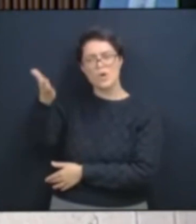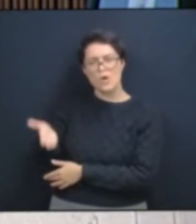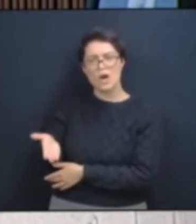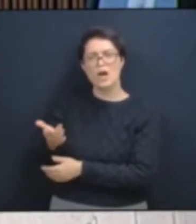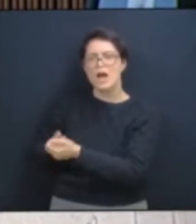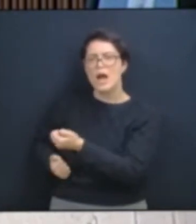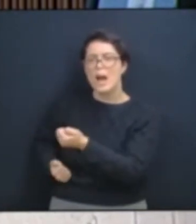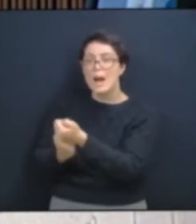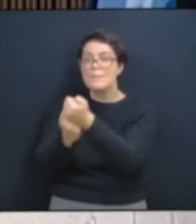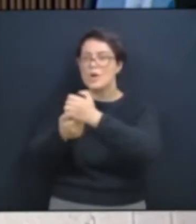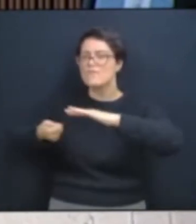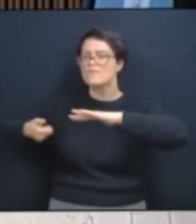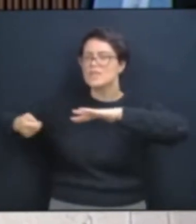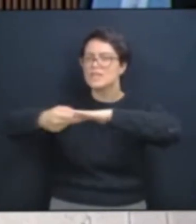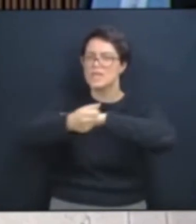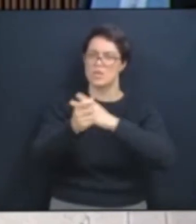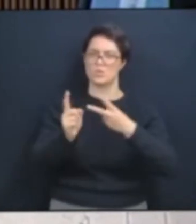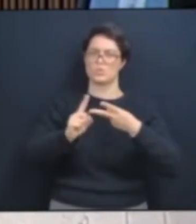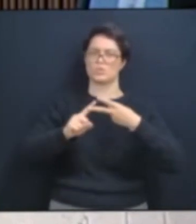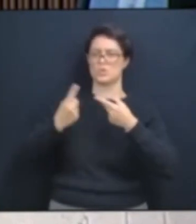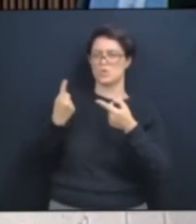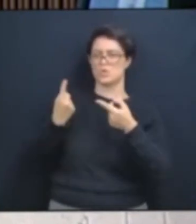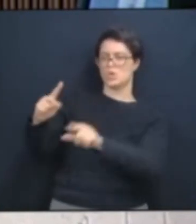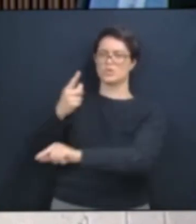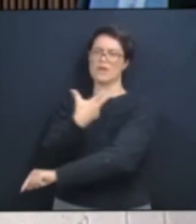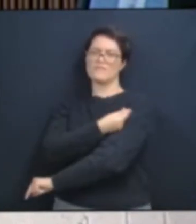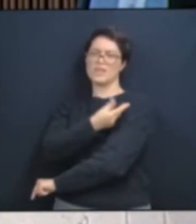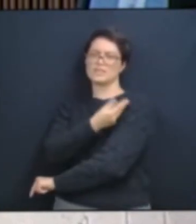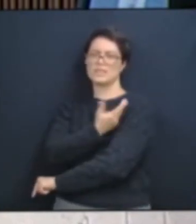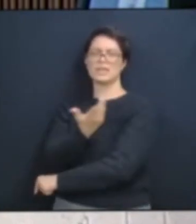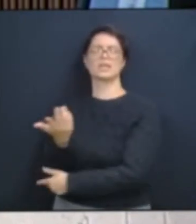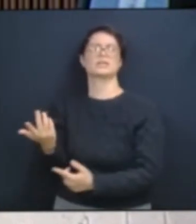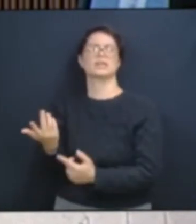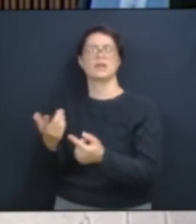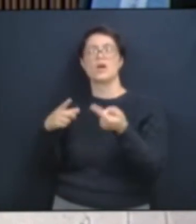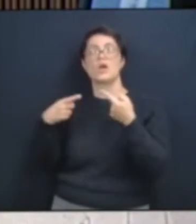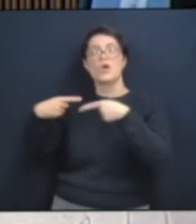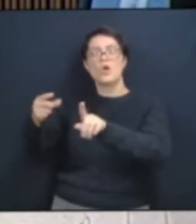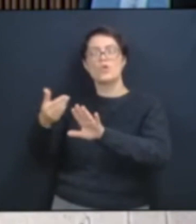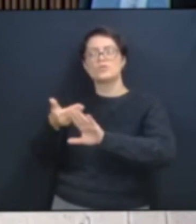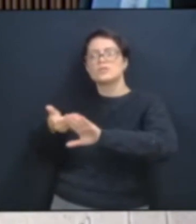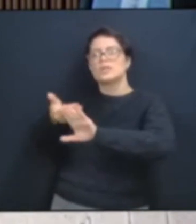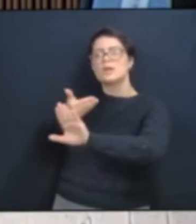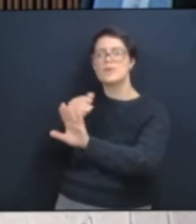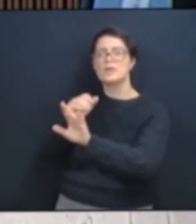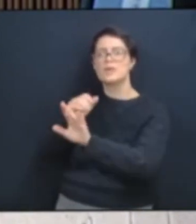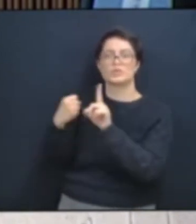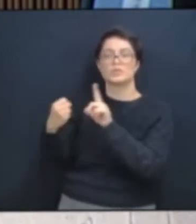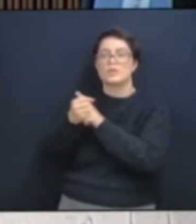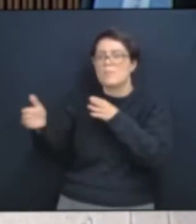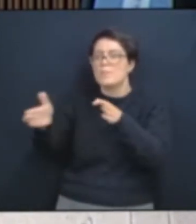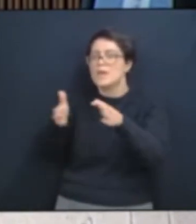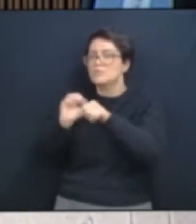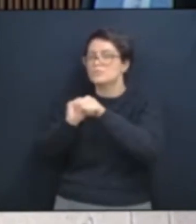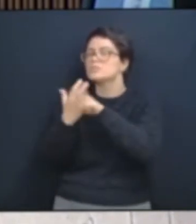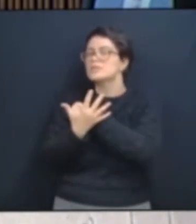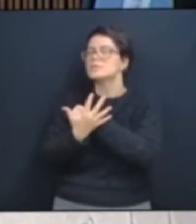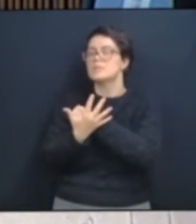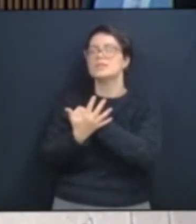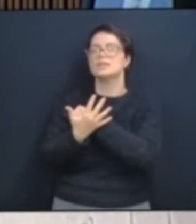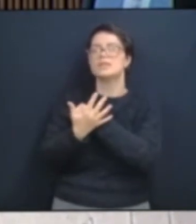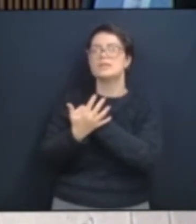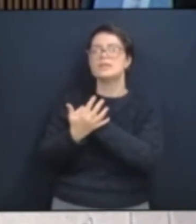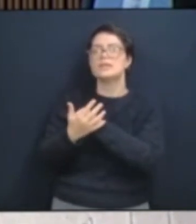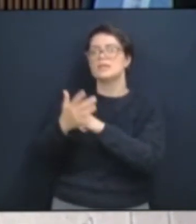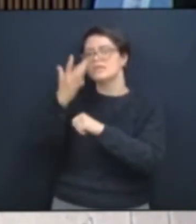Quem foi contra a vacina? Quem foi contra o isolamento social no momento em que a pandemia se alastrava? Quem